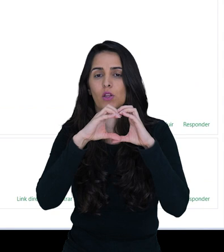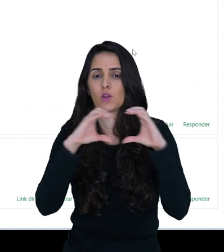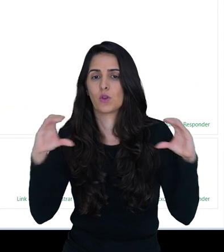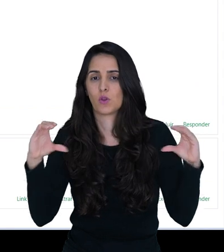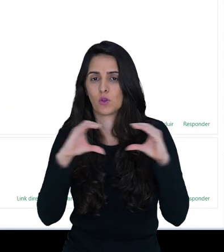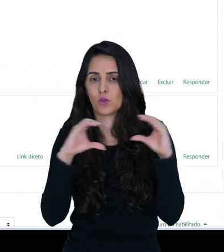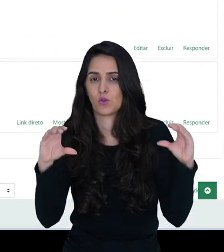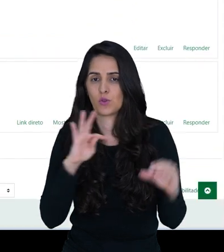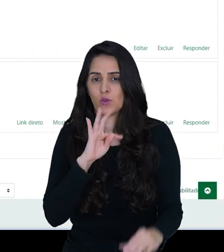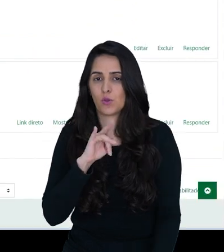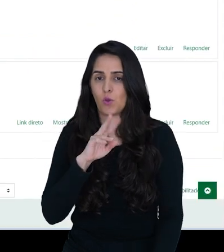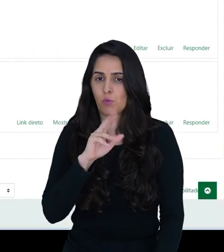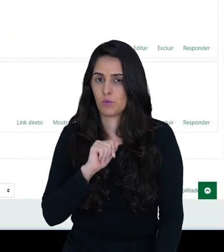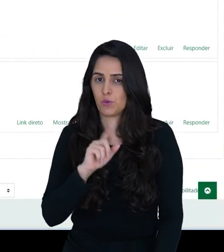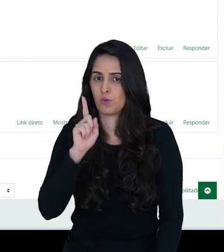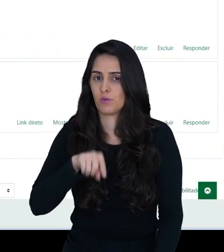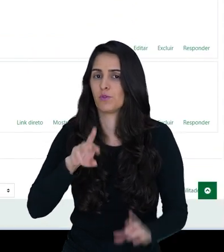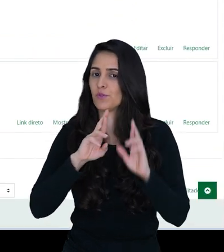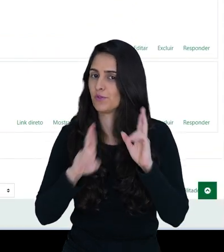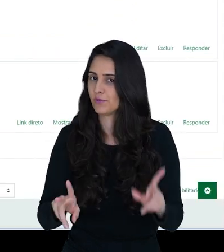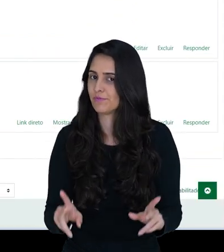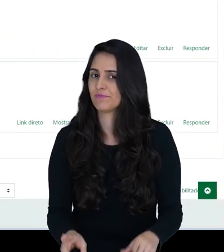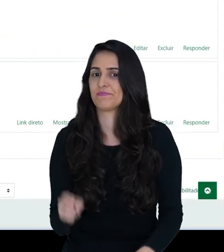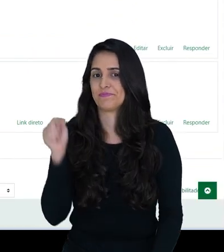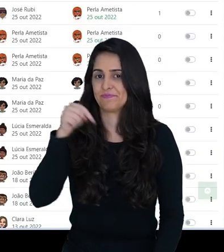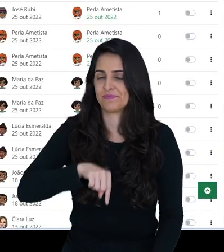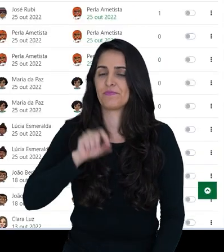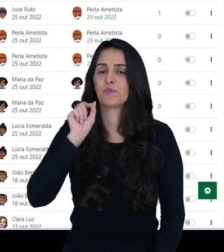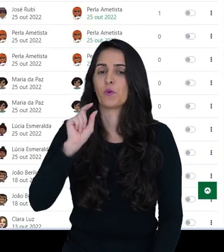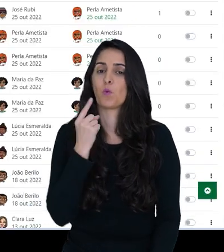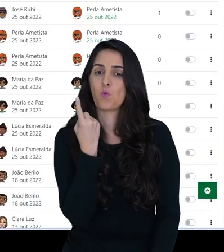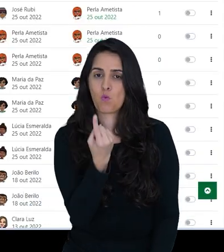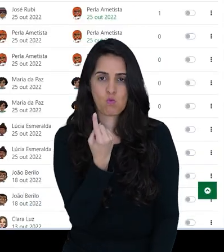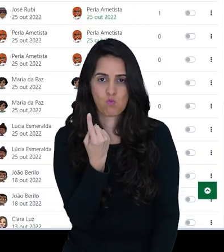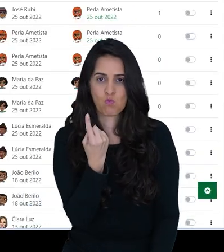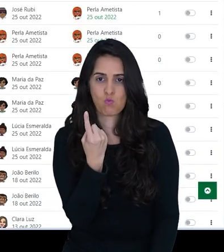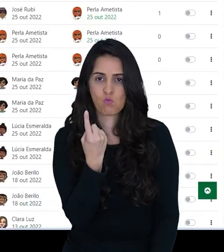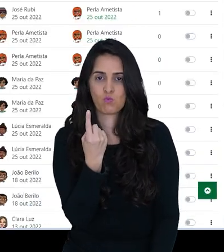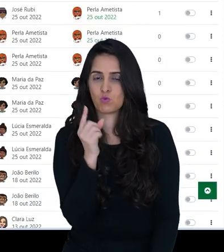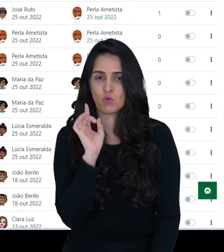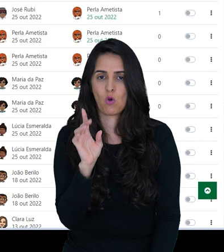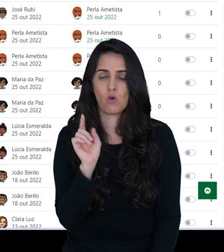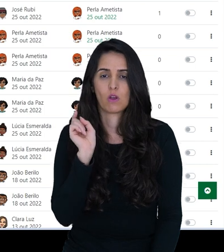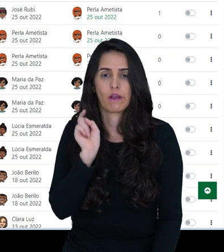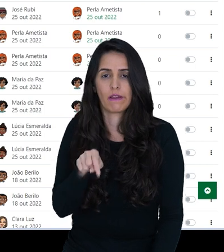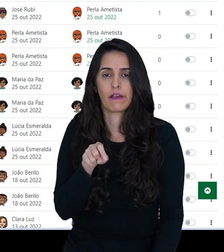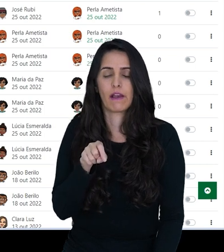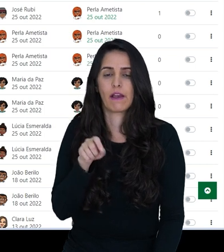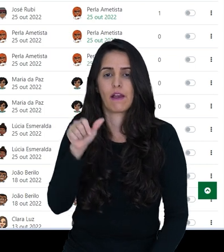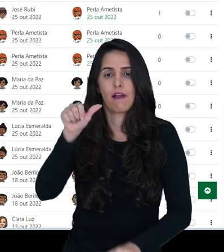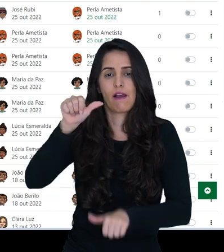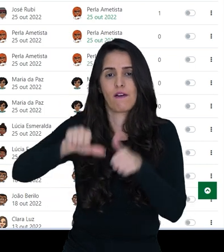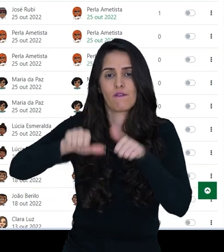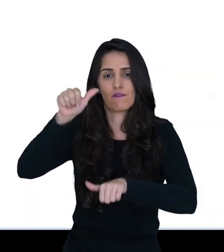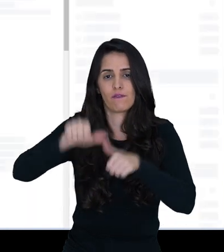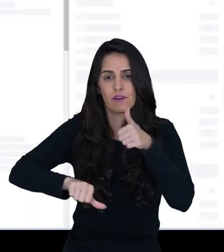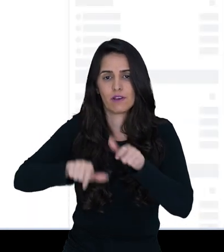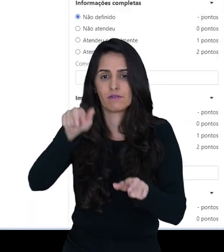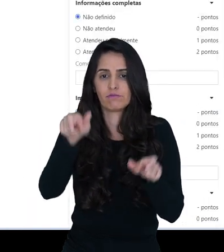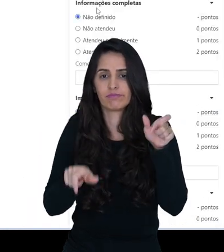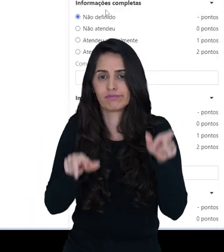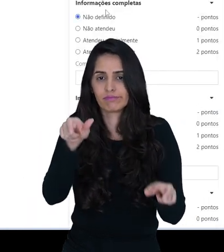do tópico, como é na avaliação simples. Aqui eu tenho um botão de avaliar